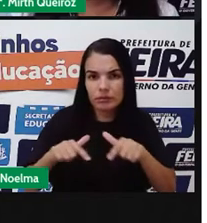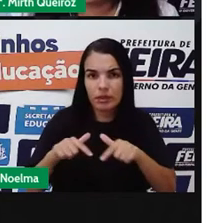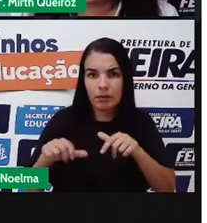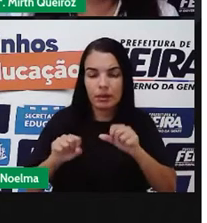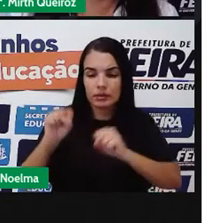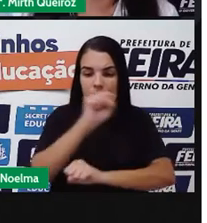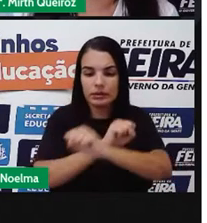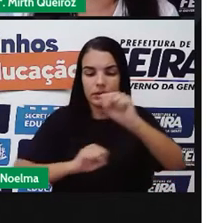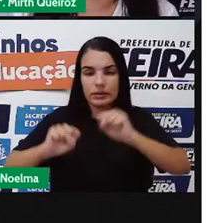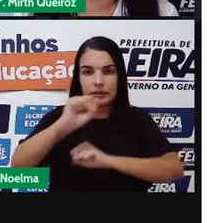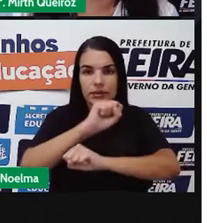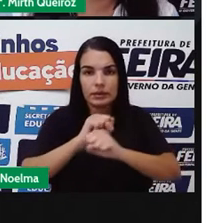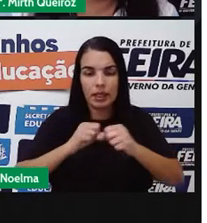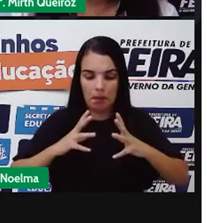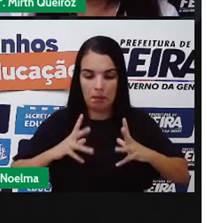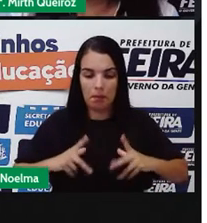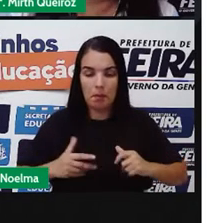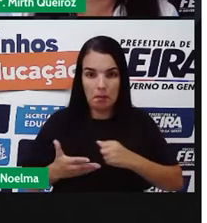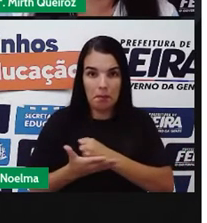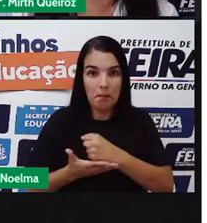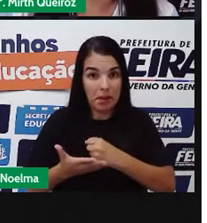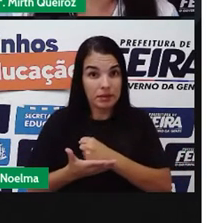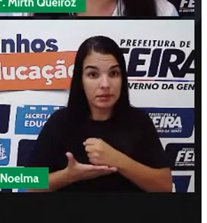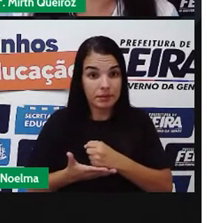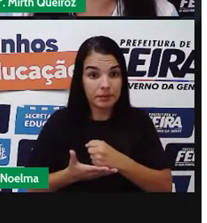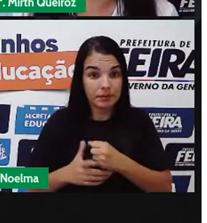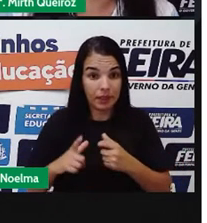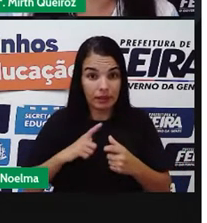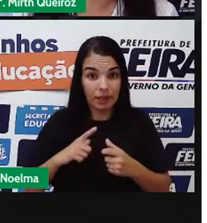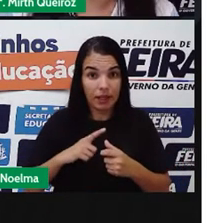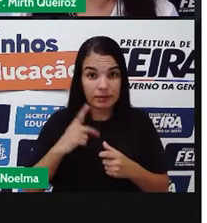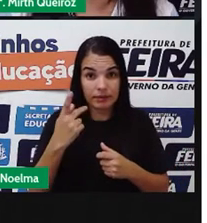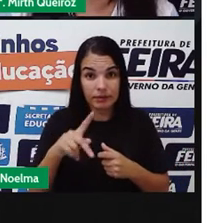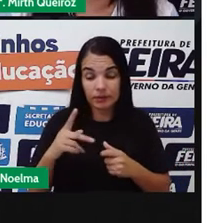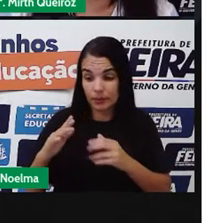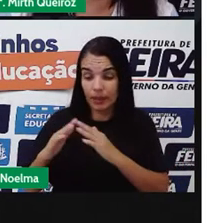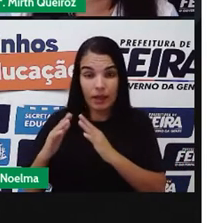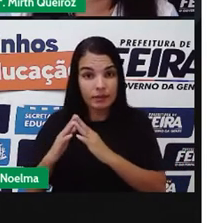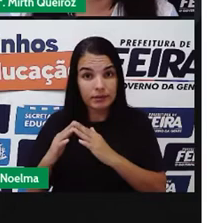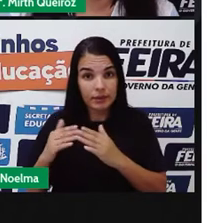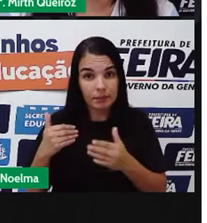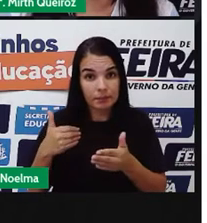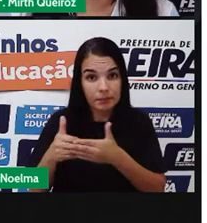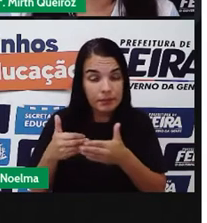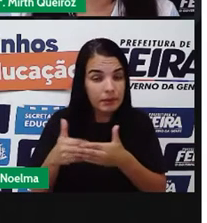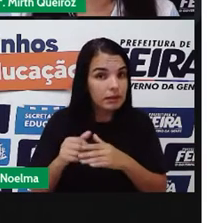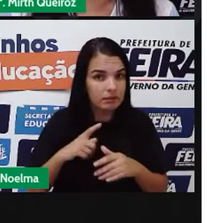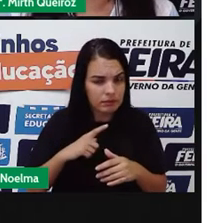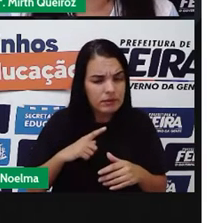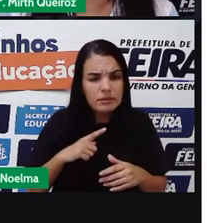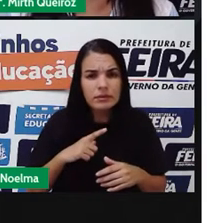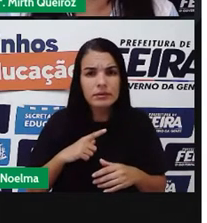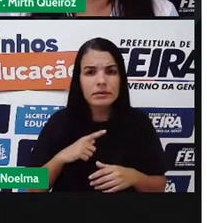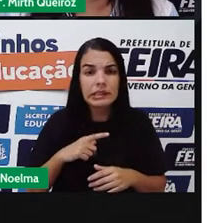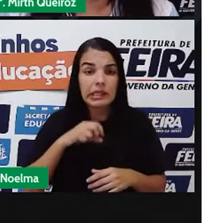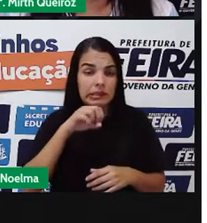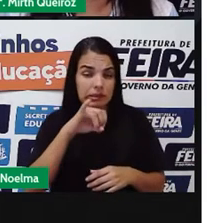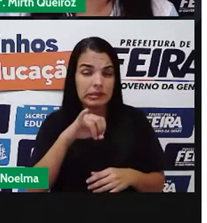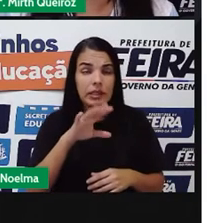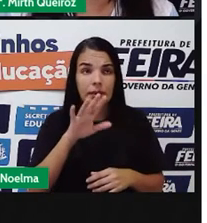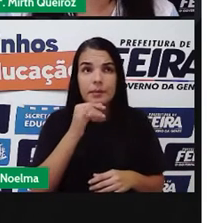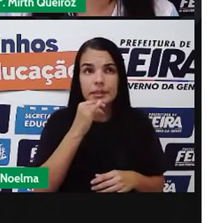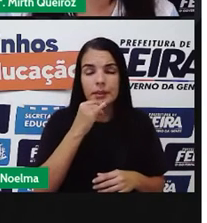saneamento básico influencia sim na qualidade de vida das pessoas. Uma vez que, se não se tem